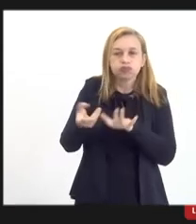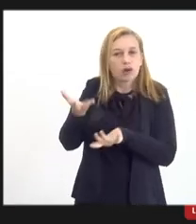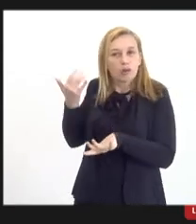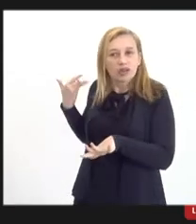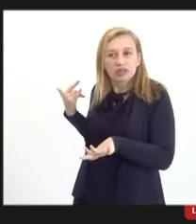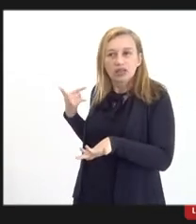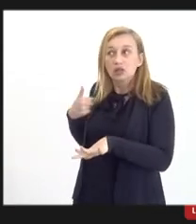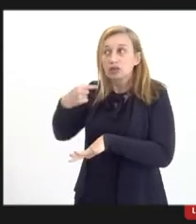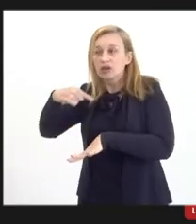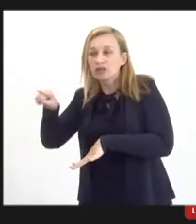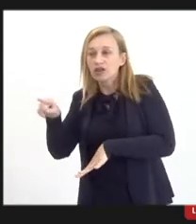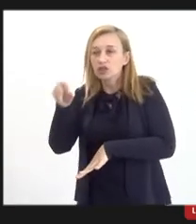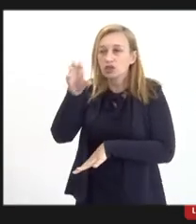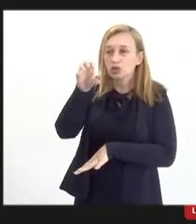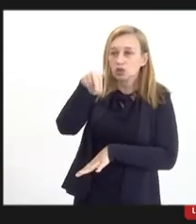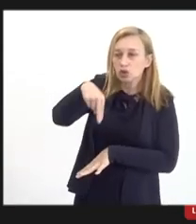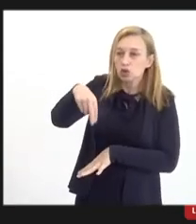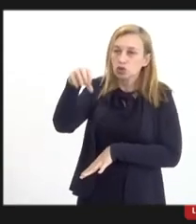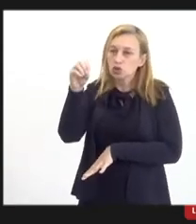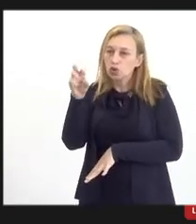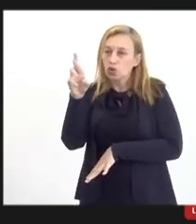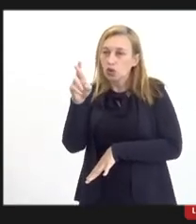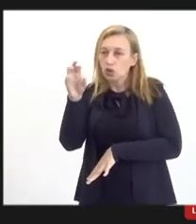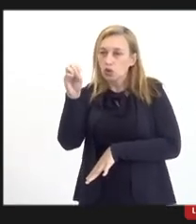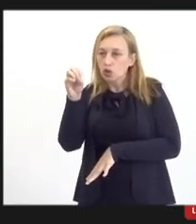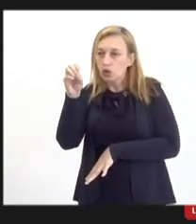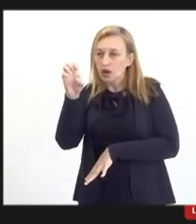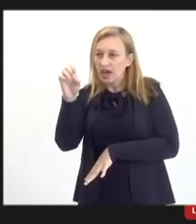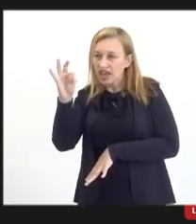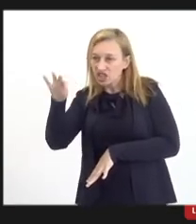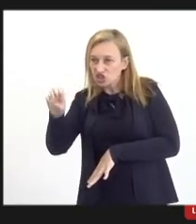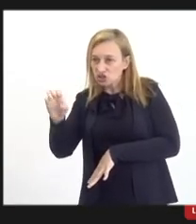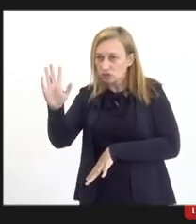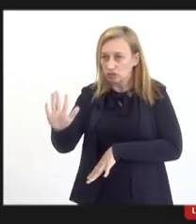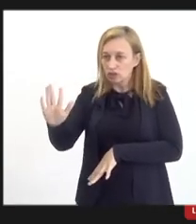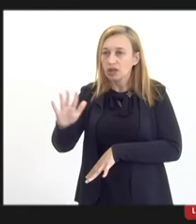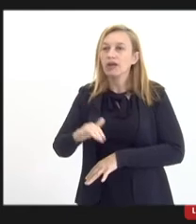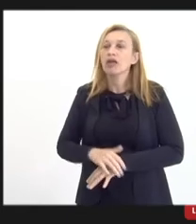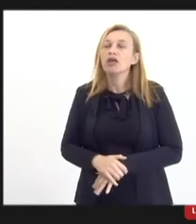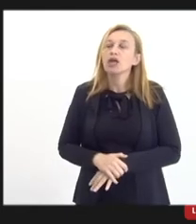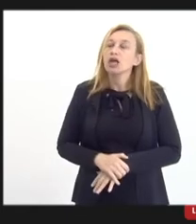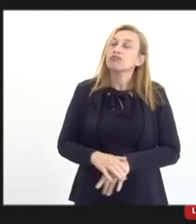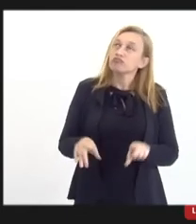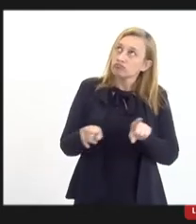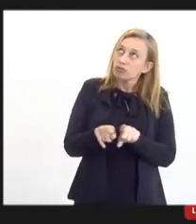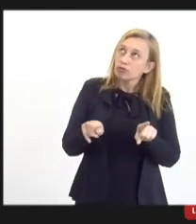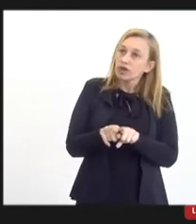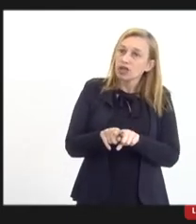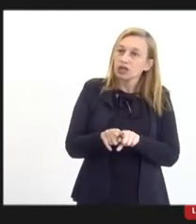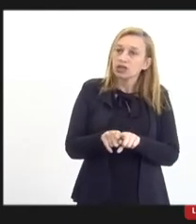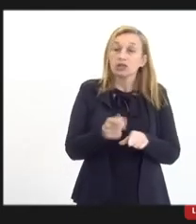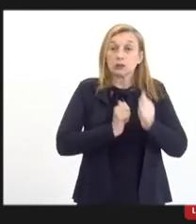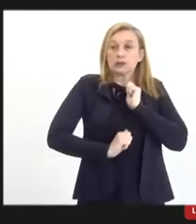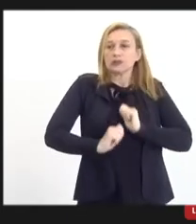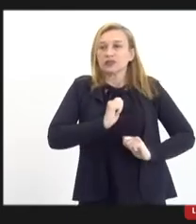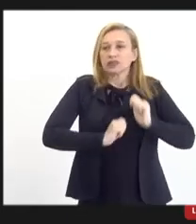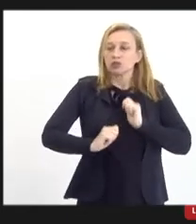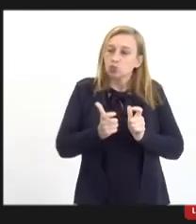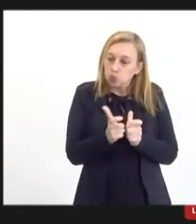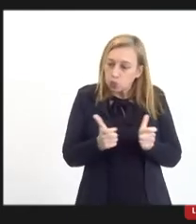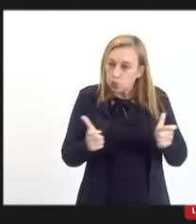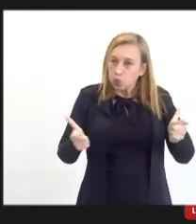estava lá na região noroeste, norte, e que também anseia muito pelo